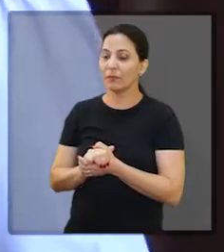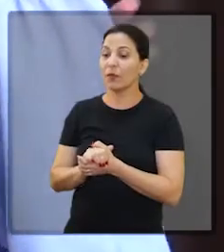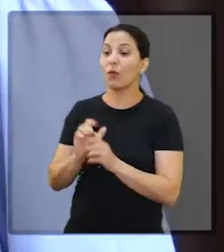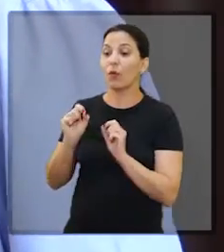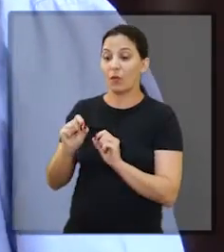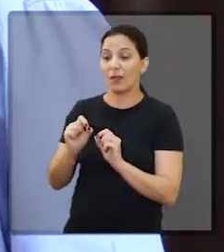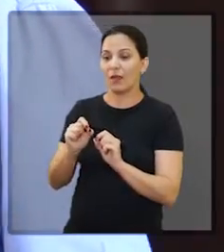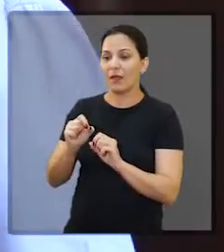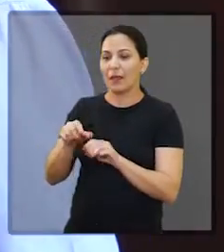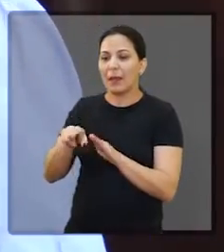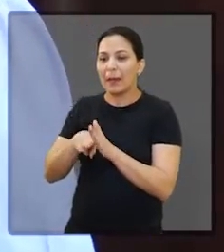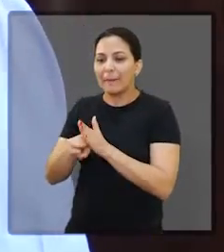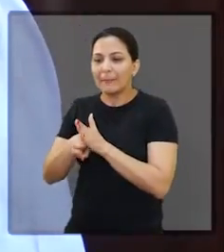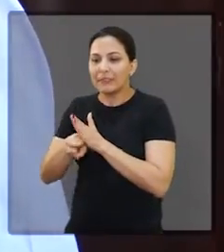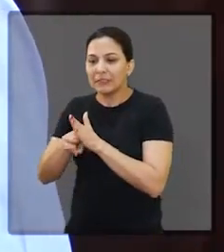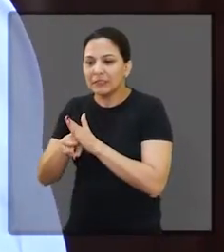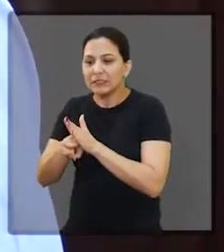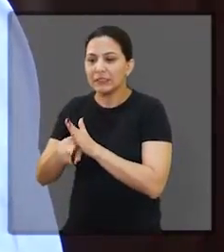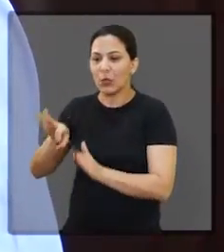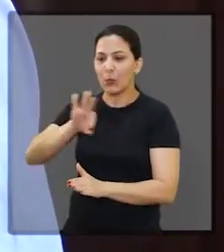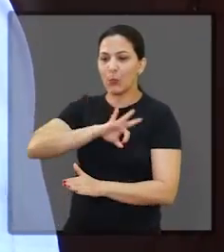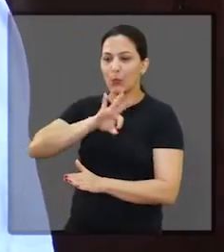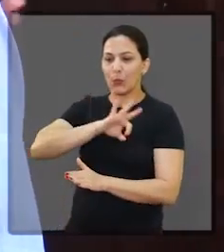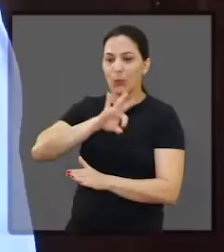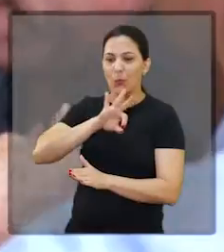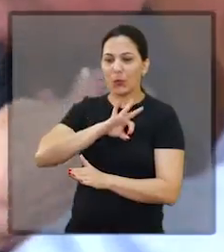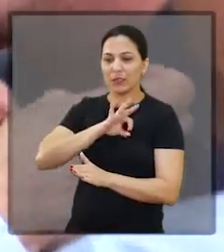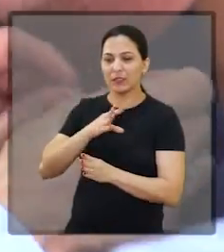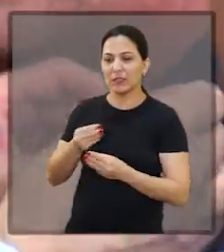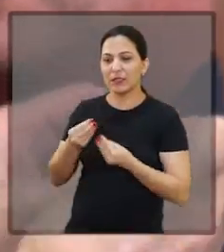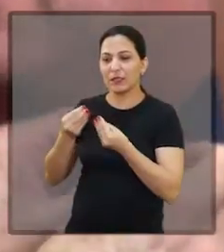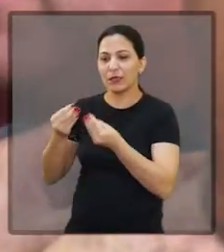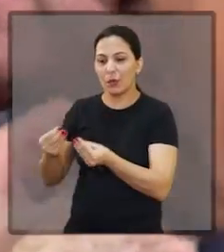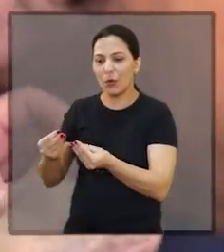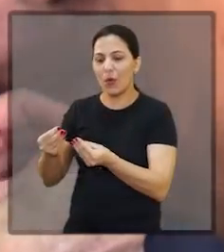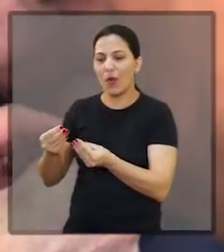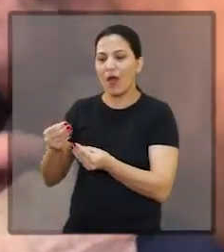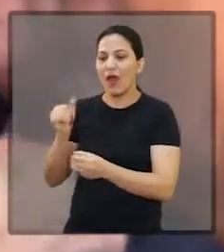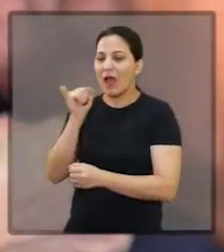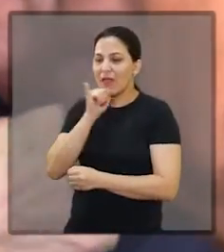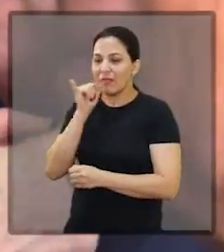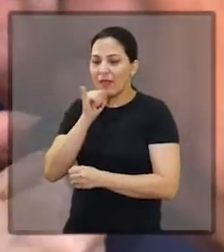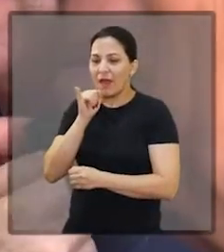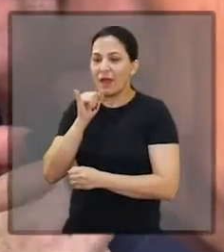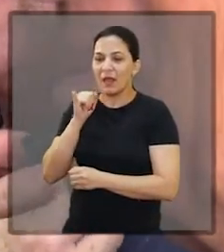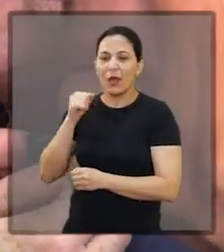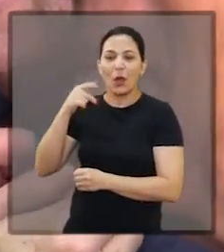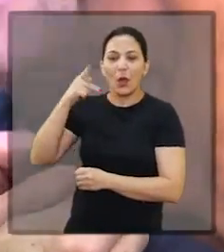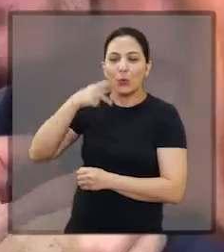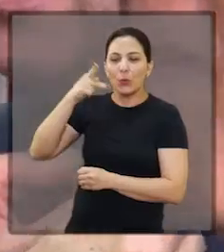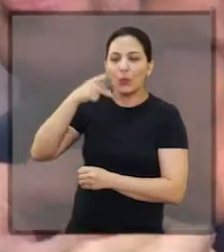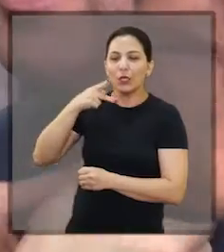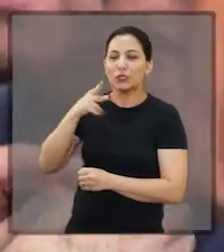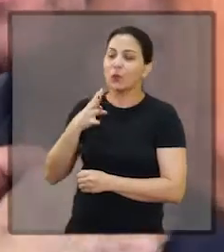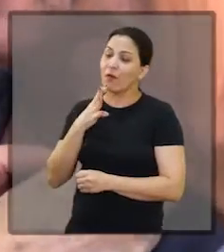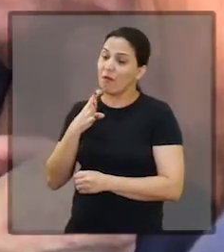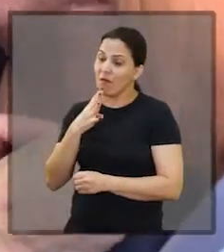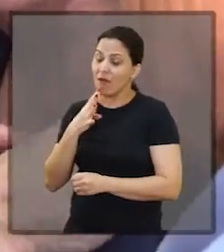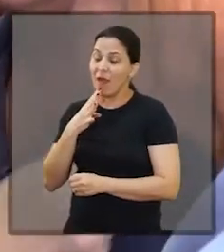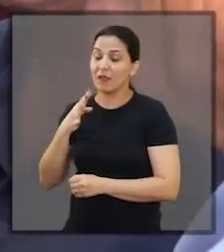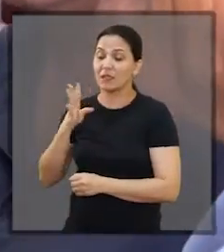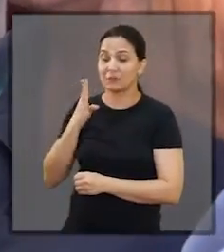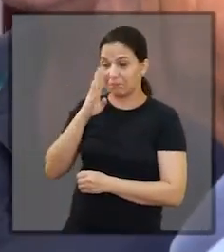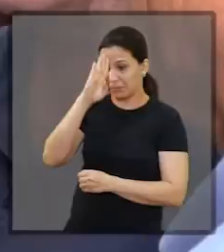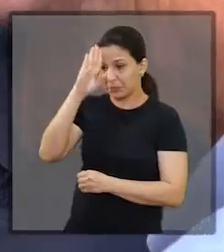E acabou que essa Operação Mãos Limpas acabou entregando a Itália nas mãos de Berlusconi, que todo mundo no Brasil